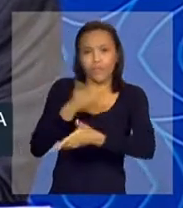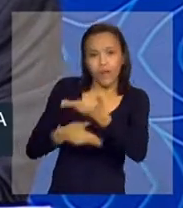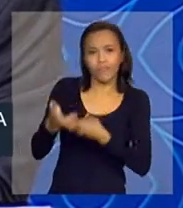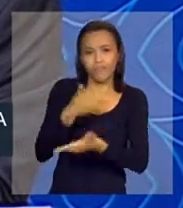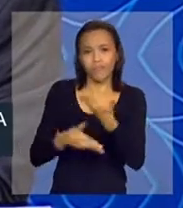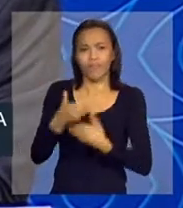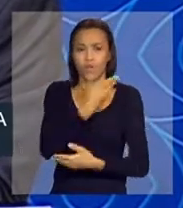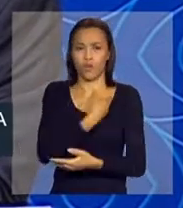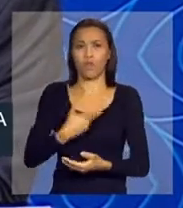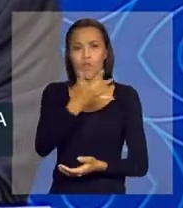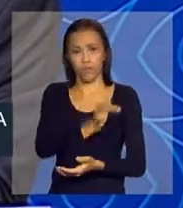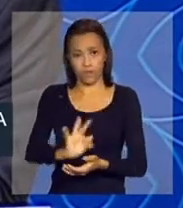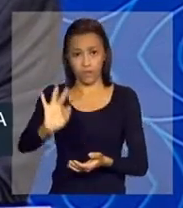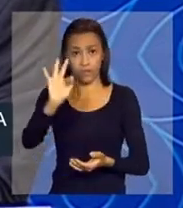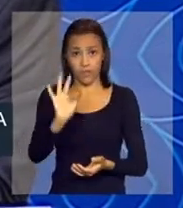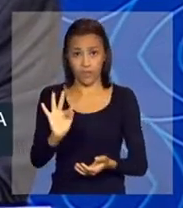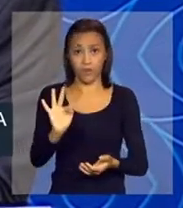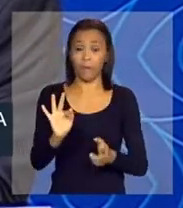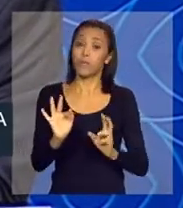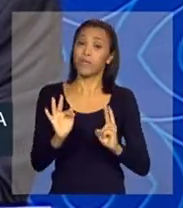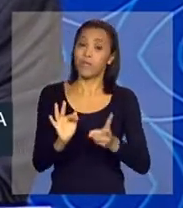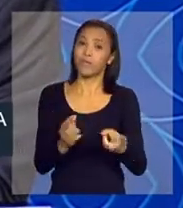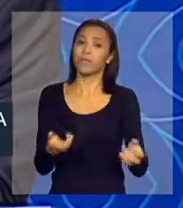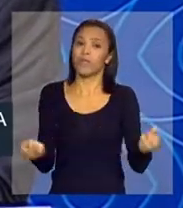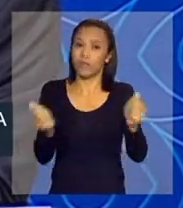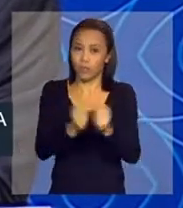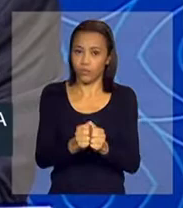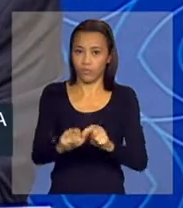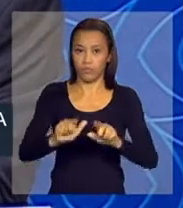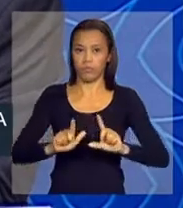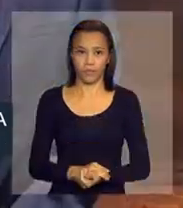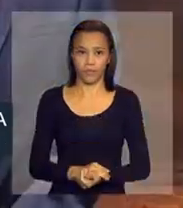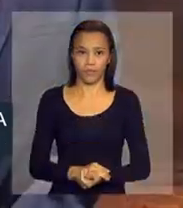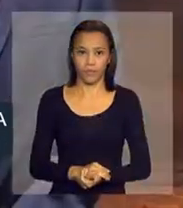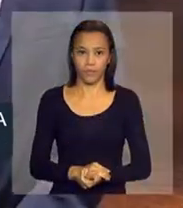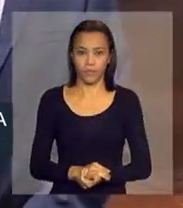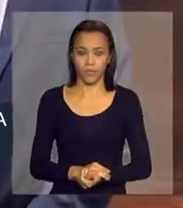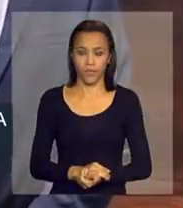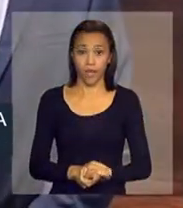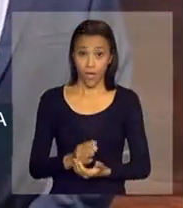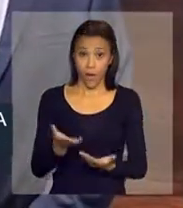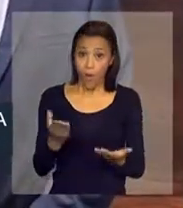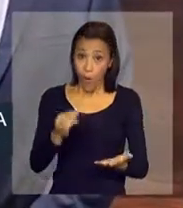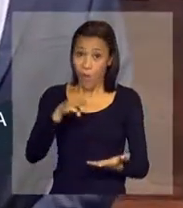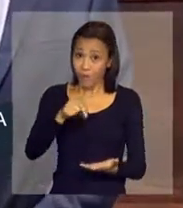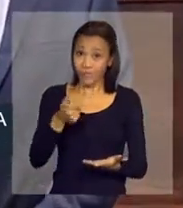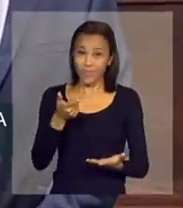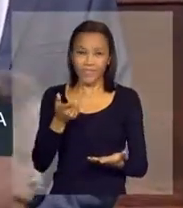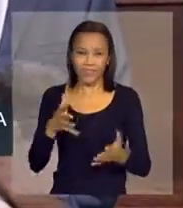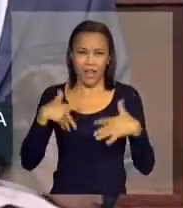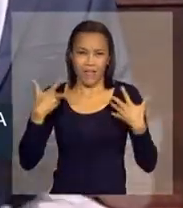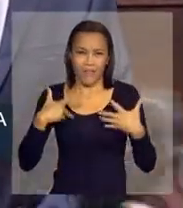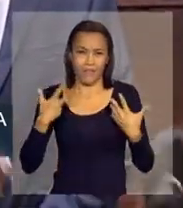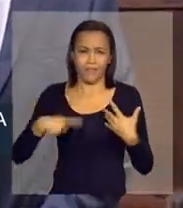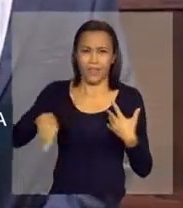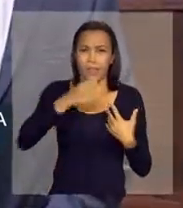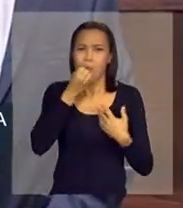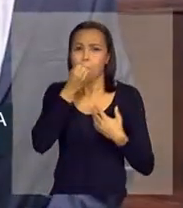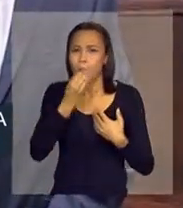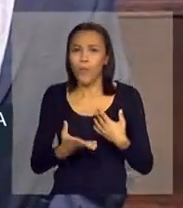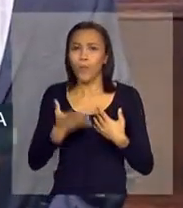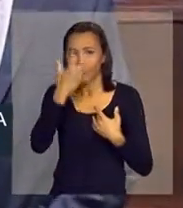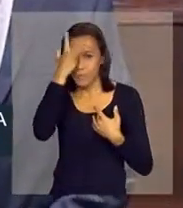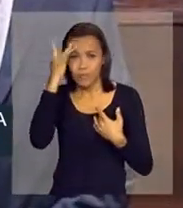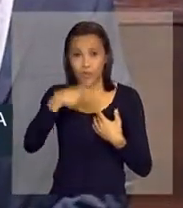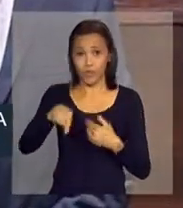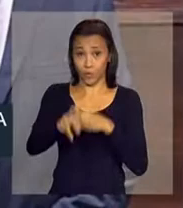E o governo federal com esses outros que também estão integrados conosco. Malu, contando com entusiasmo e a boa vontade dos